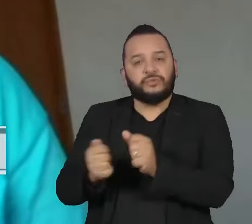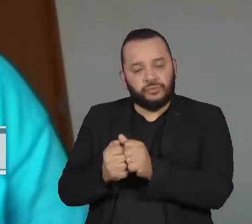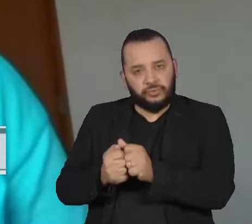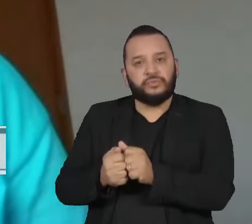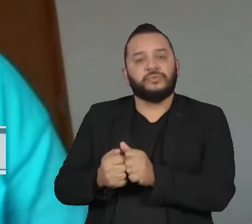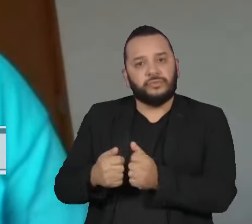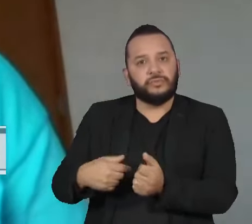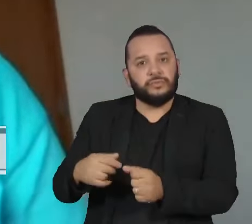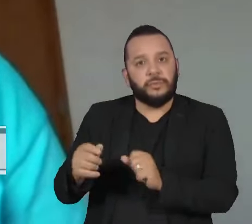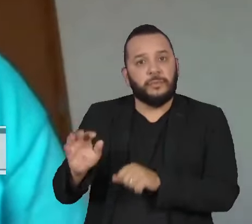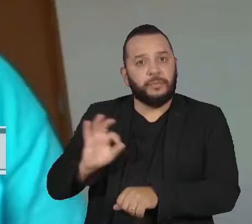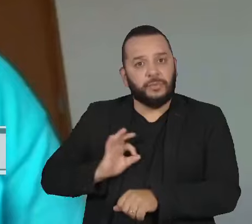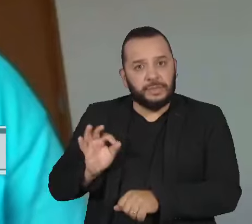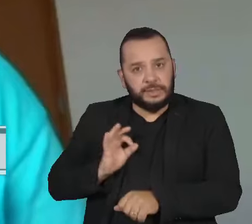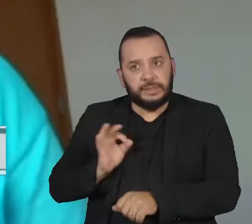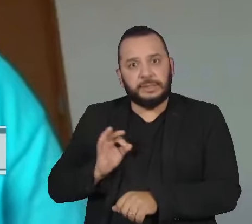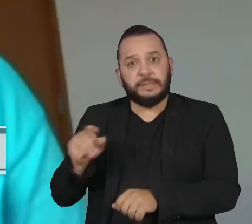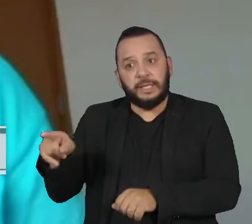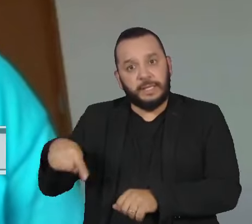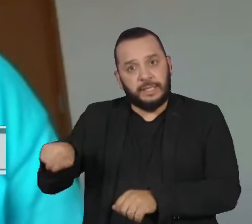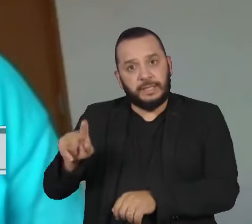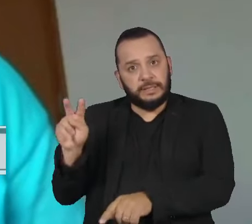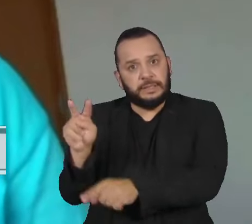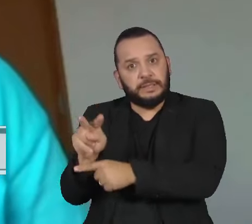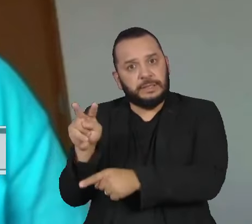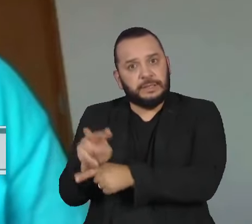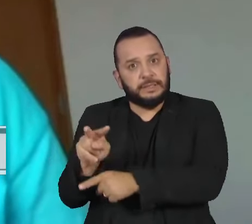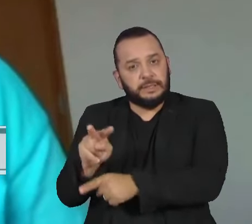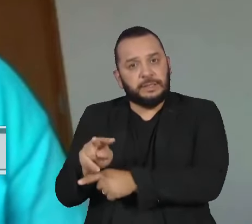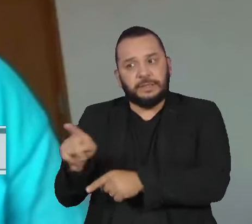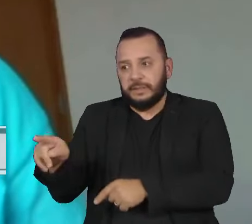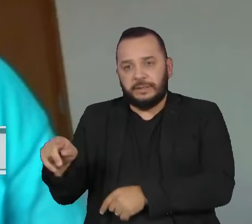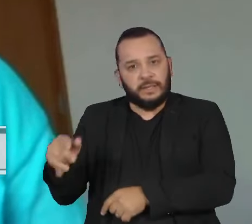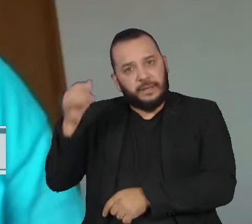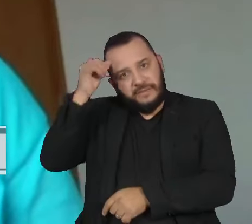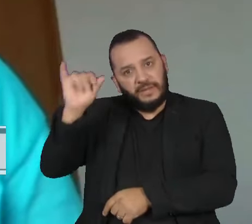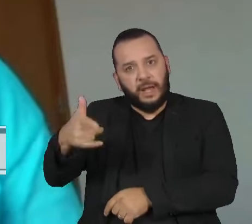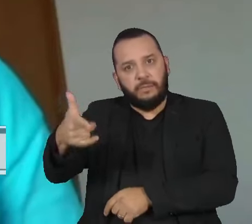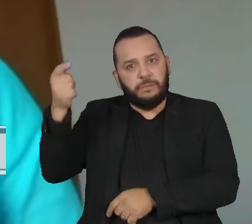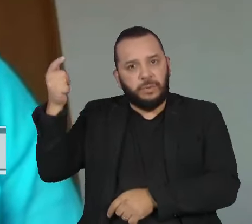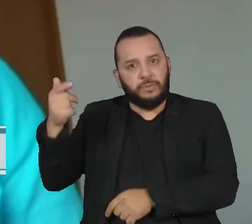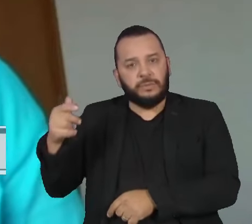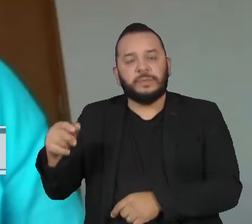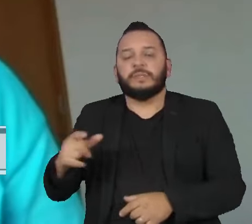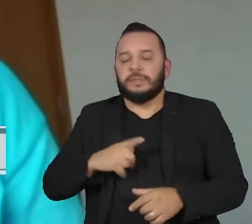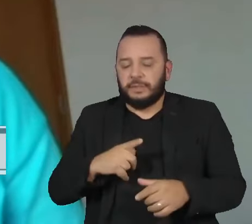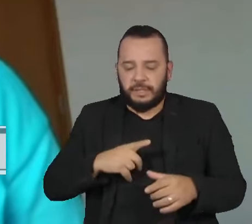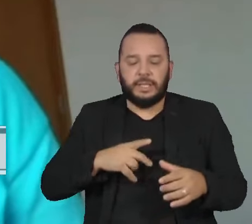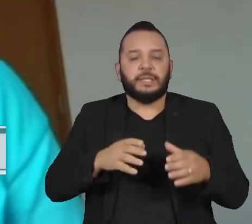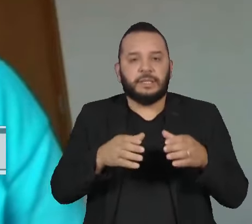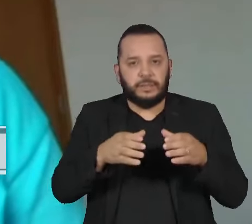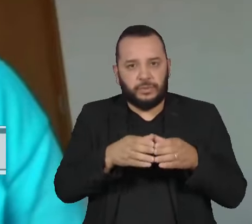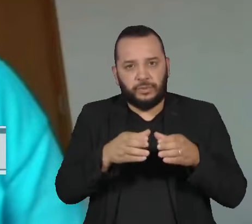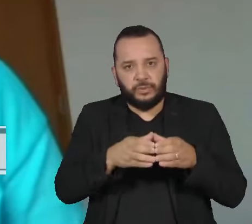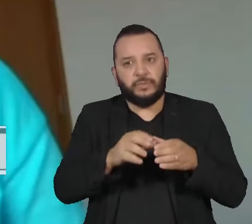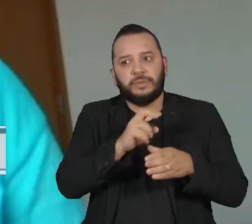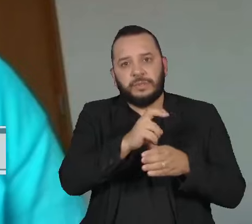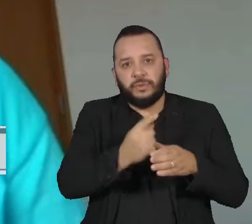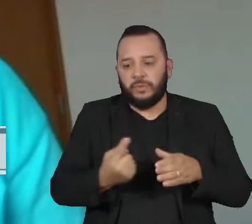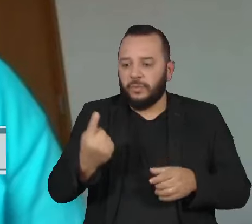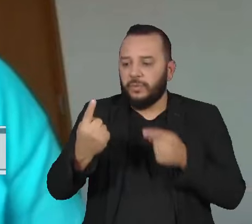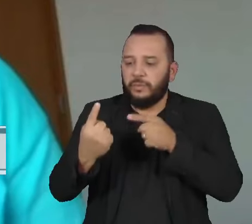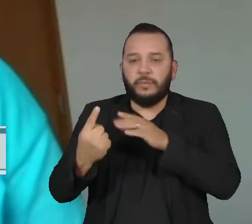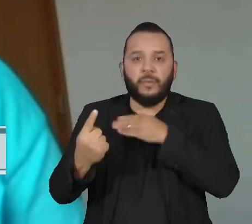com o foco da proteção e não tirando vidas. No ano passado, uma em cada cinco crianças e adolescentes que morreram,